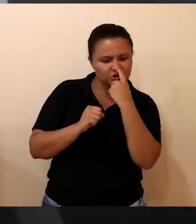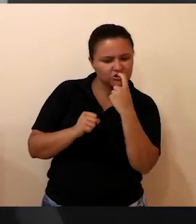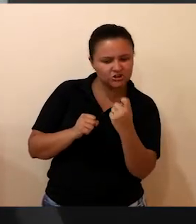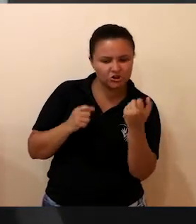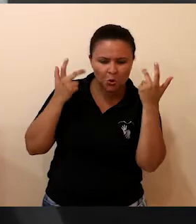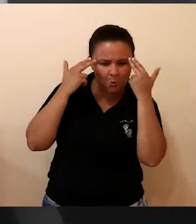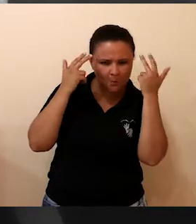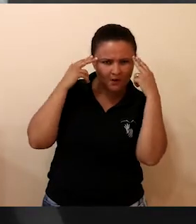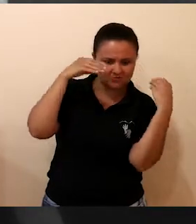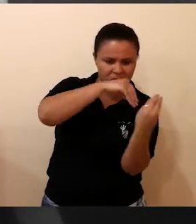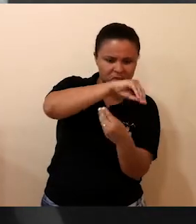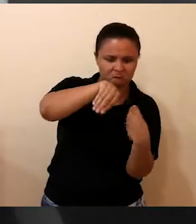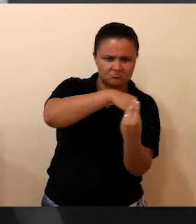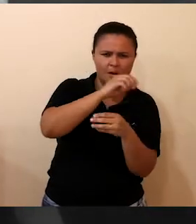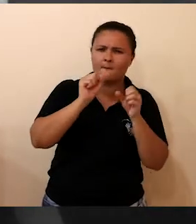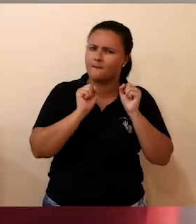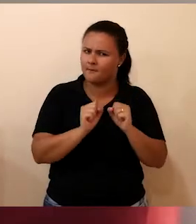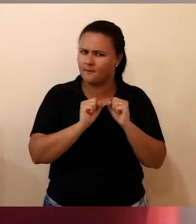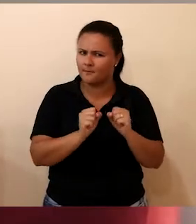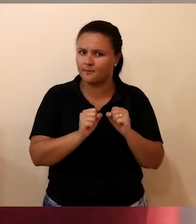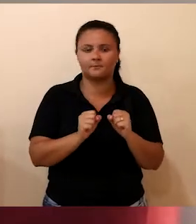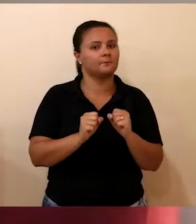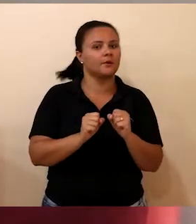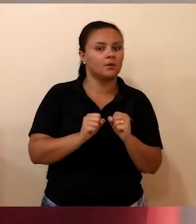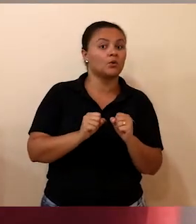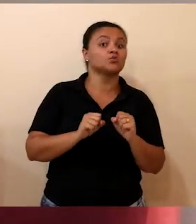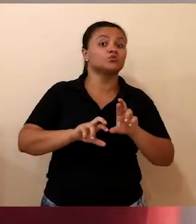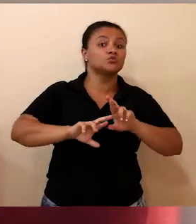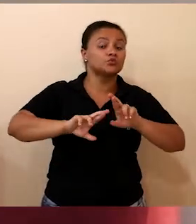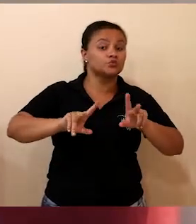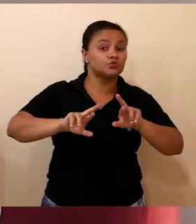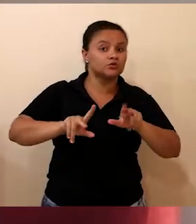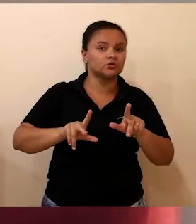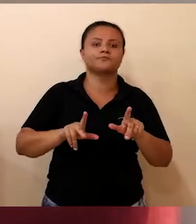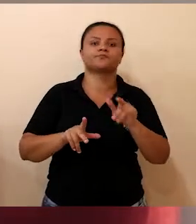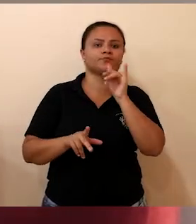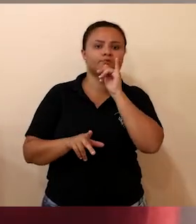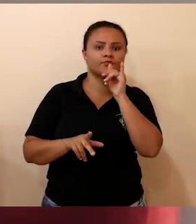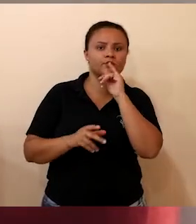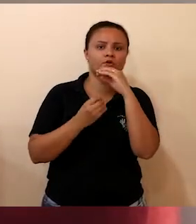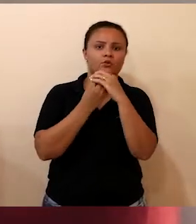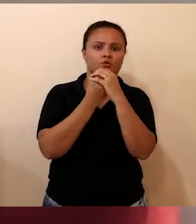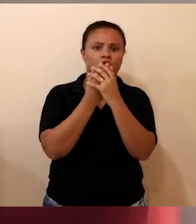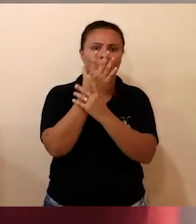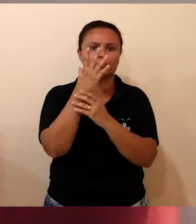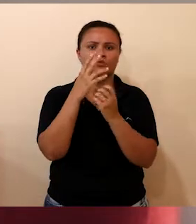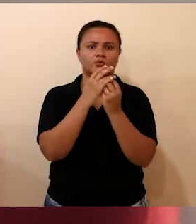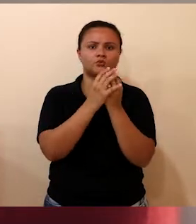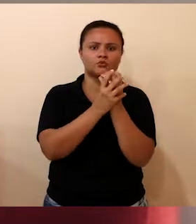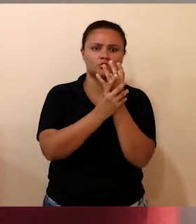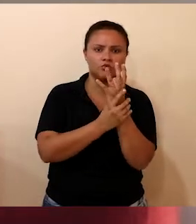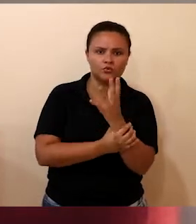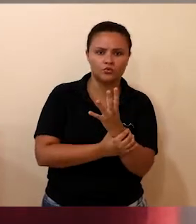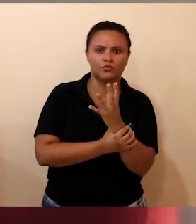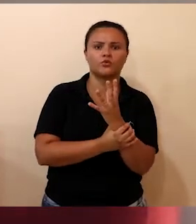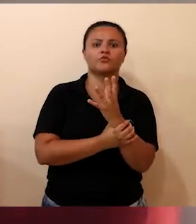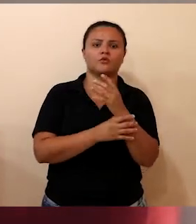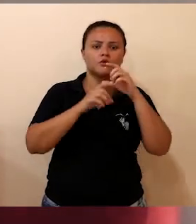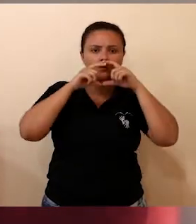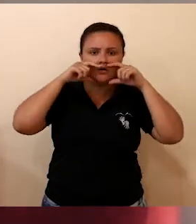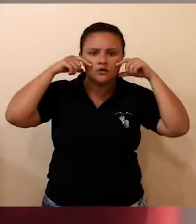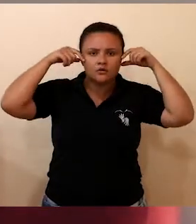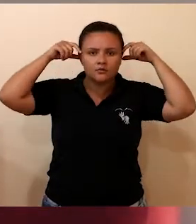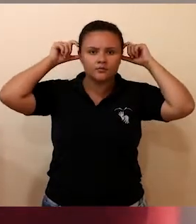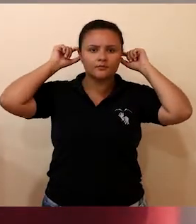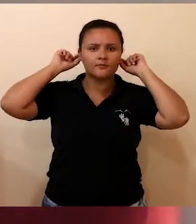lixo comum, como fazemos em casa? Todos esses equipamentos, luva, principalmente a máscara